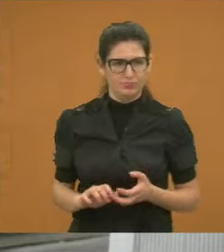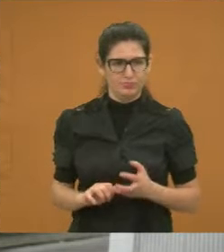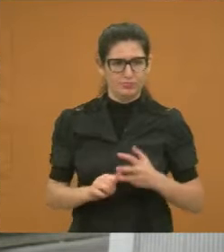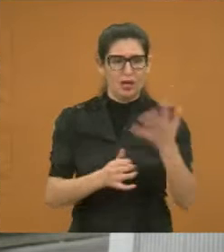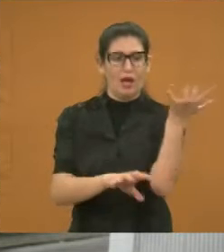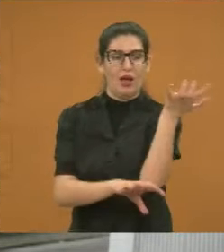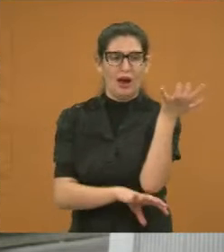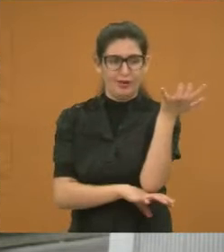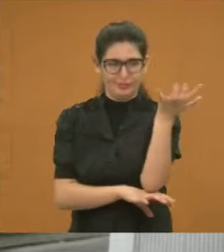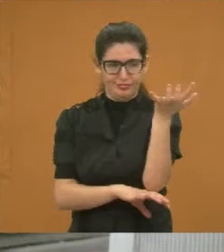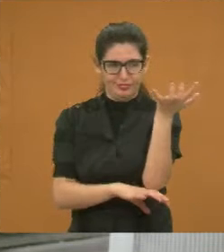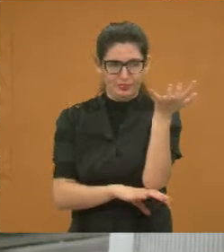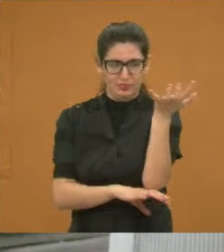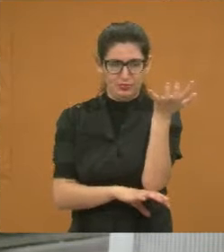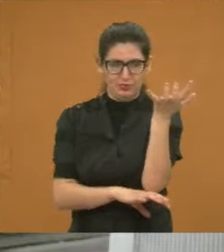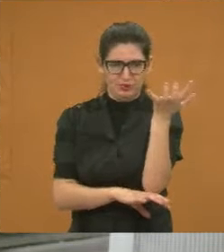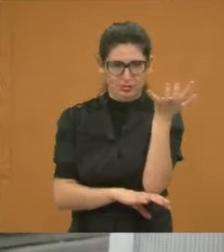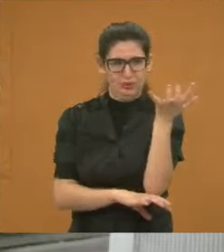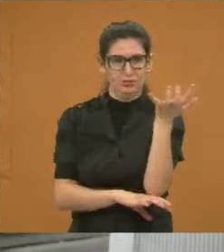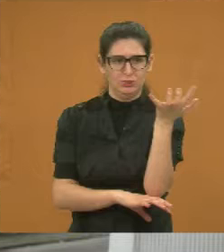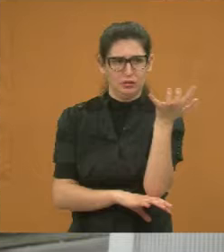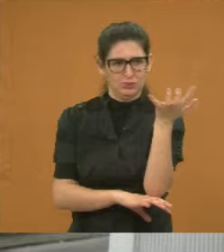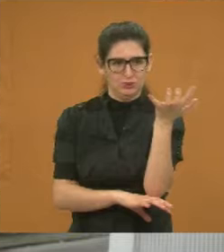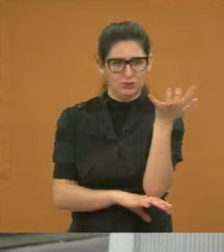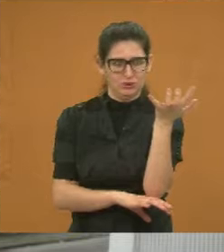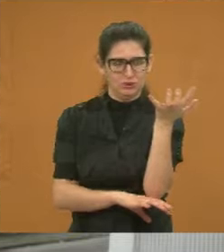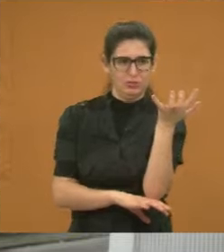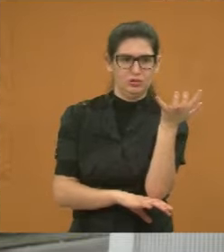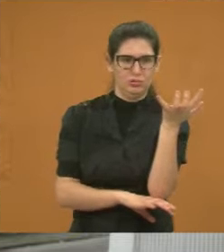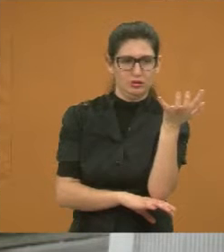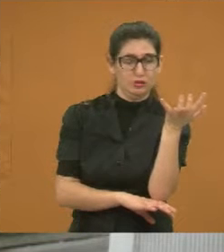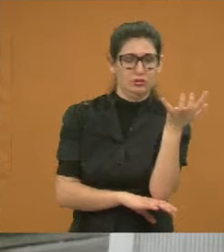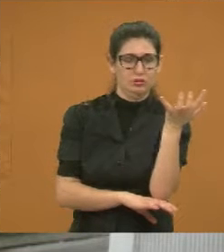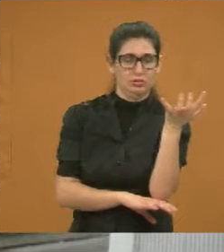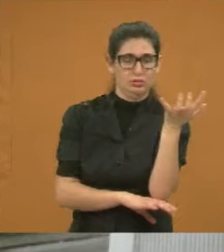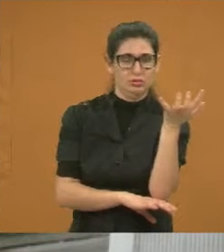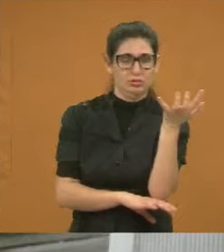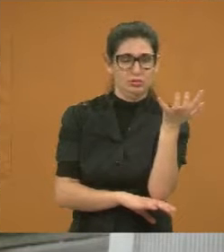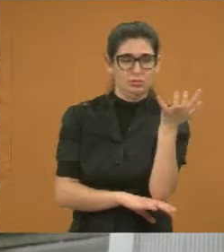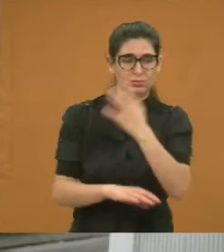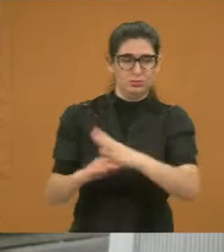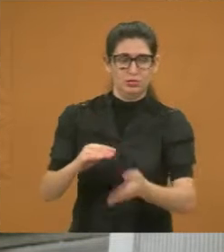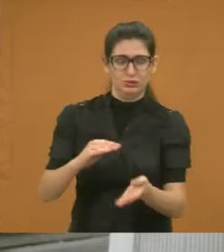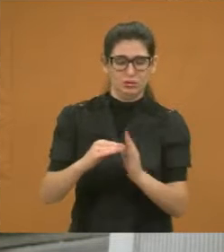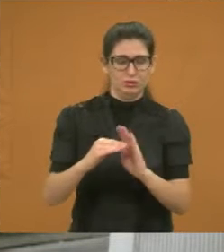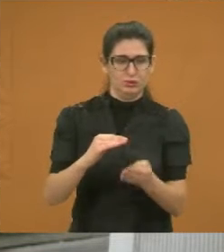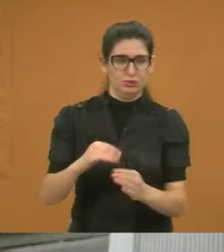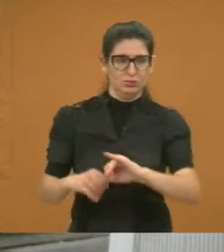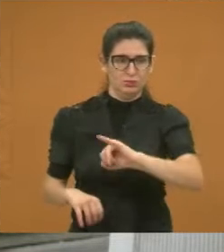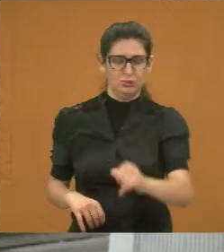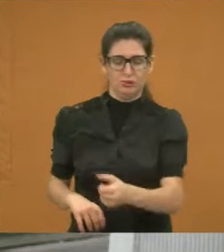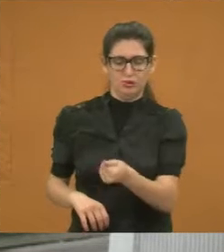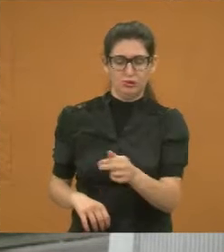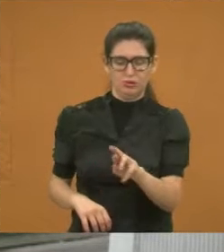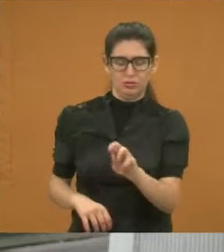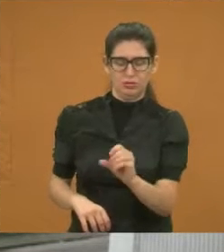Árvores na avenida Geraldo Vicente, Rosa, bairro Jardim São Luís.